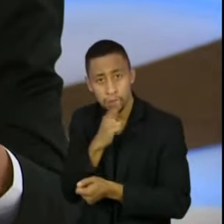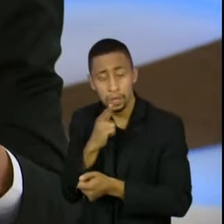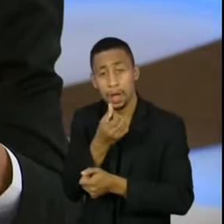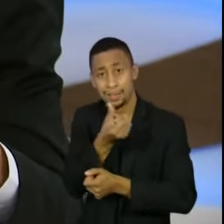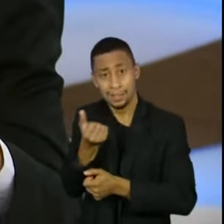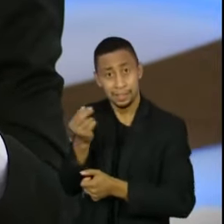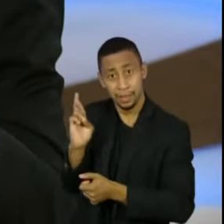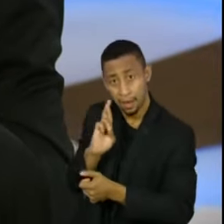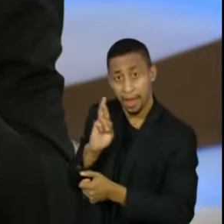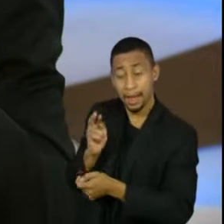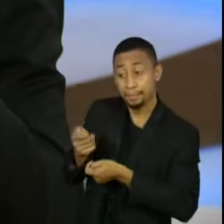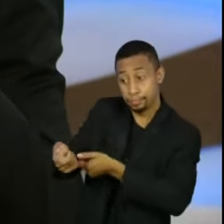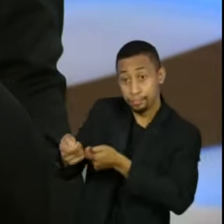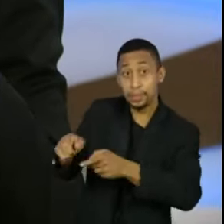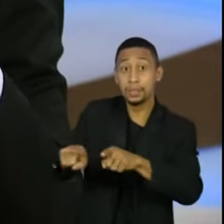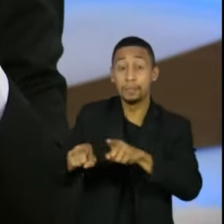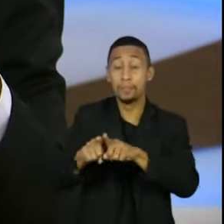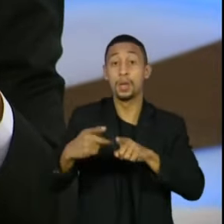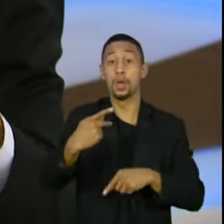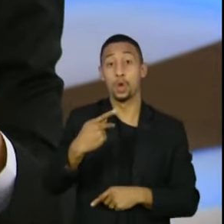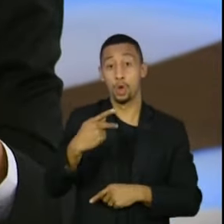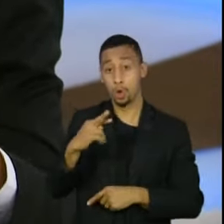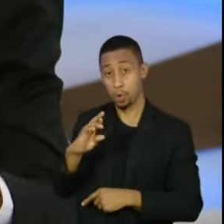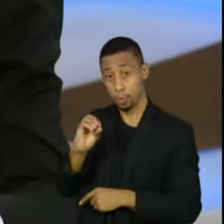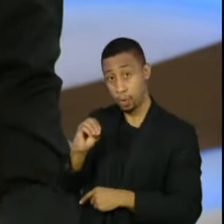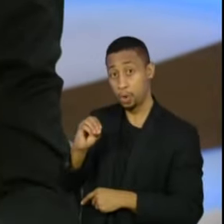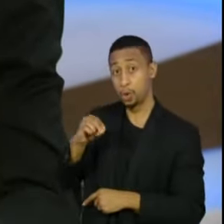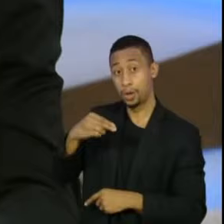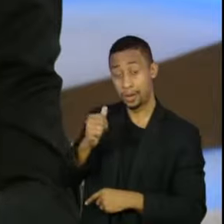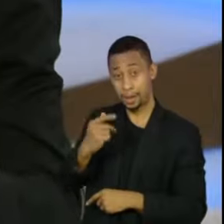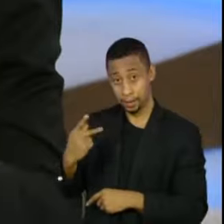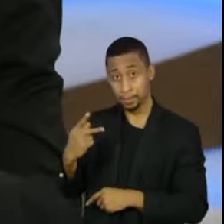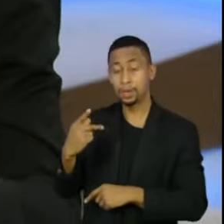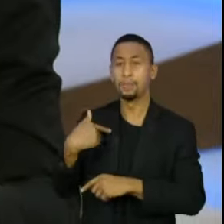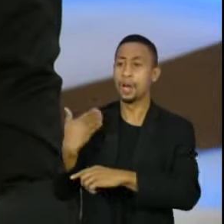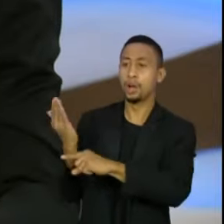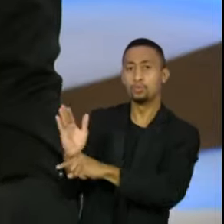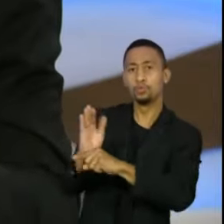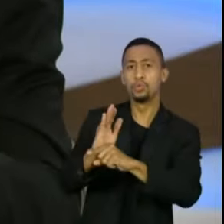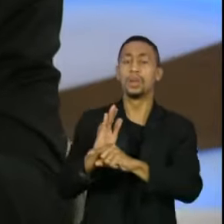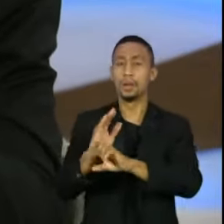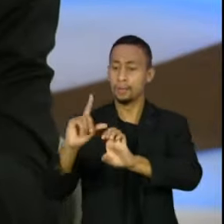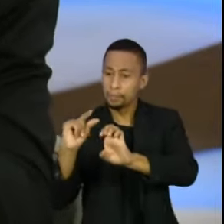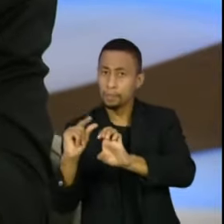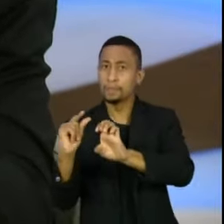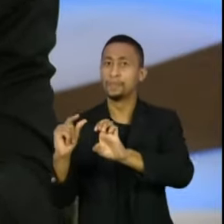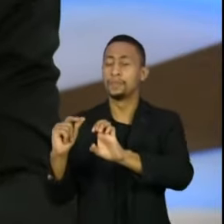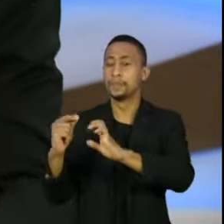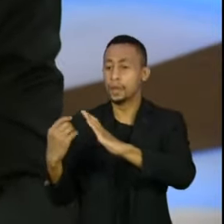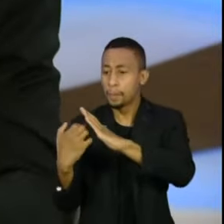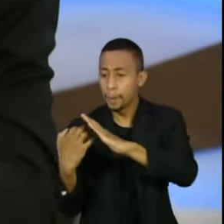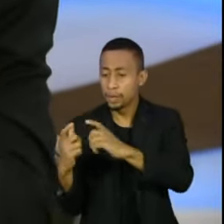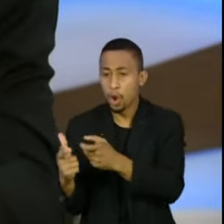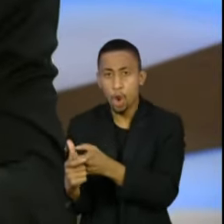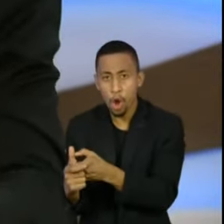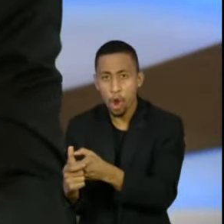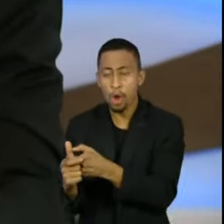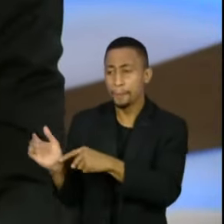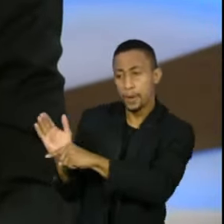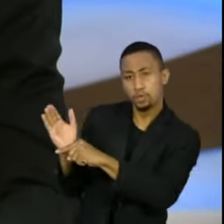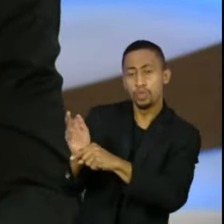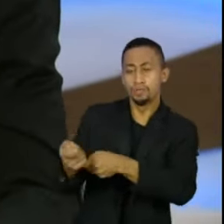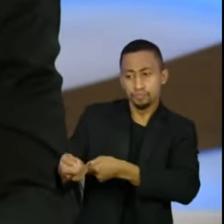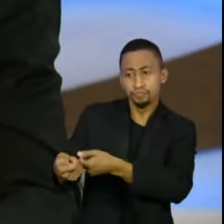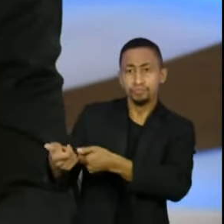PRONAMP para micro e pequenas empresas, de suspensão de contratos de trabalho para permitir que as empresas pudessem sobreviver de maneira imediata